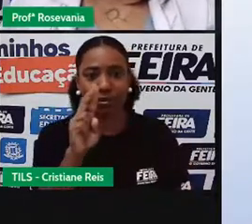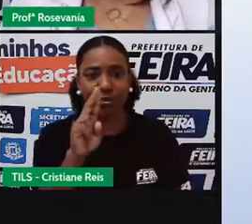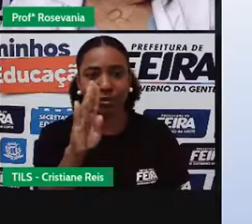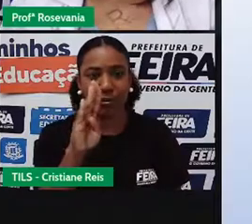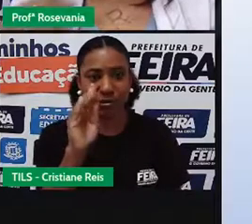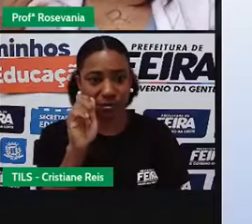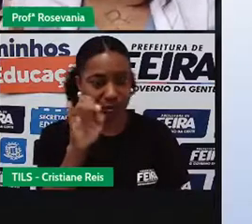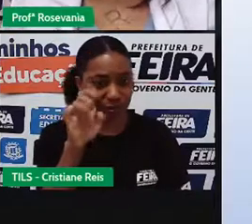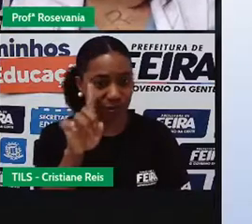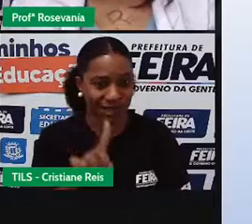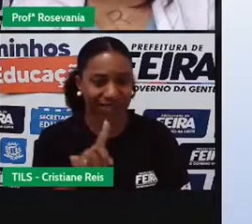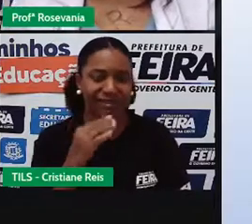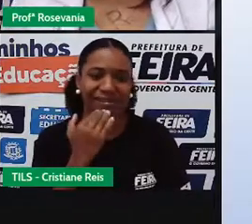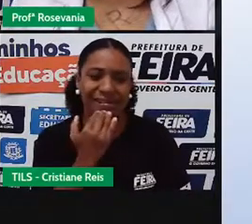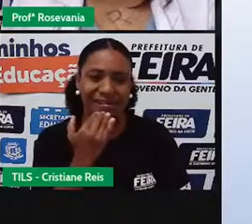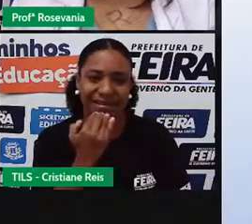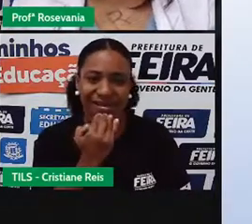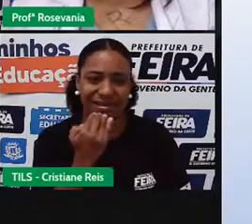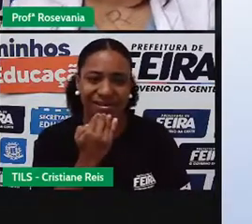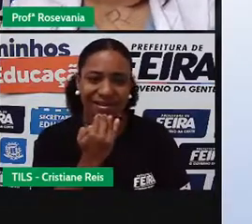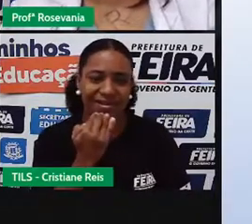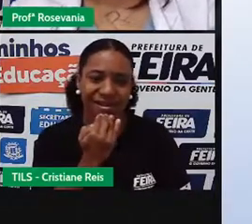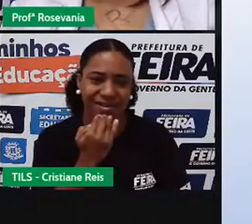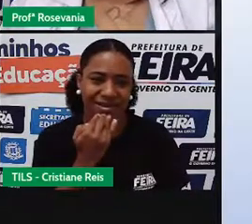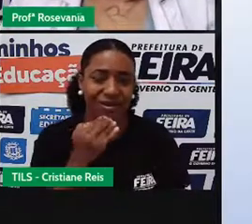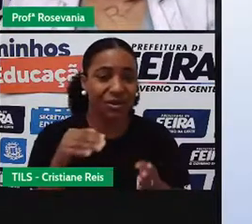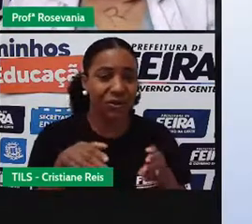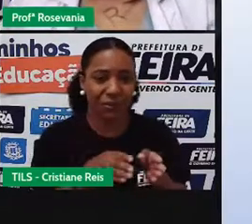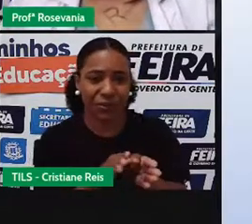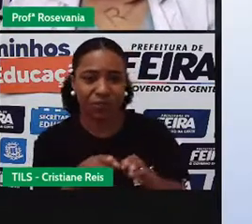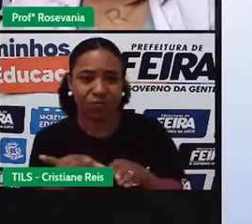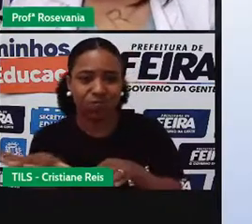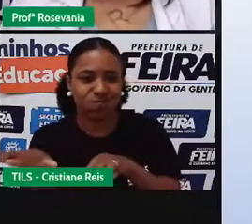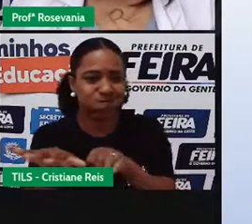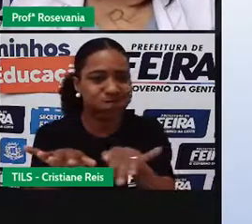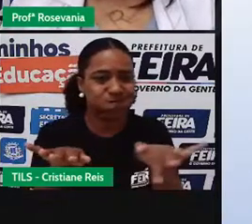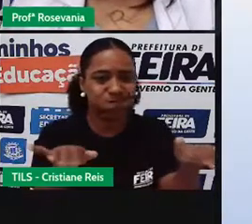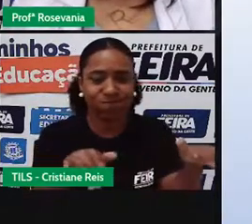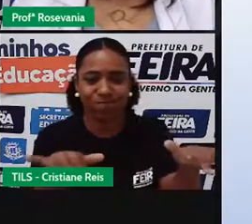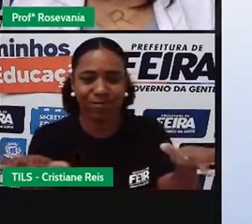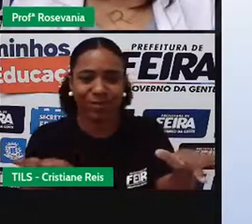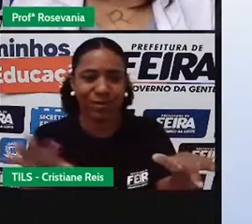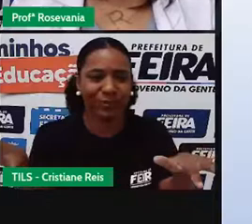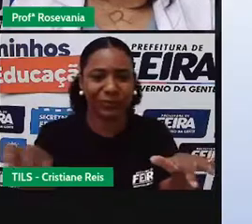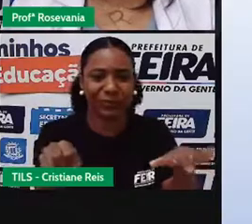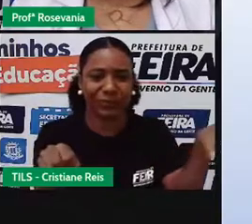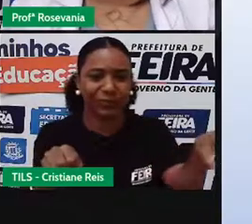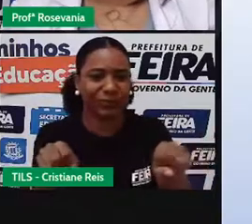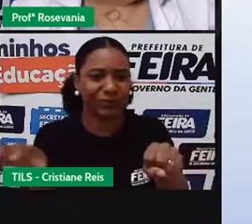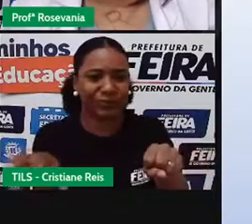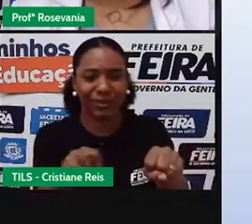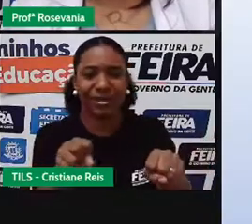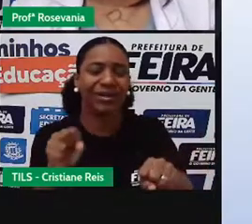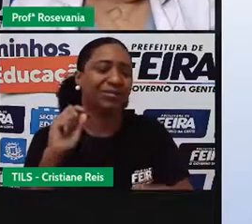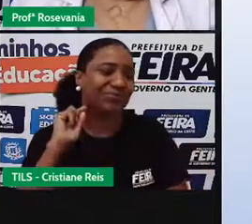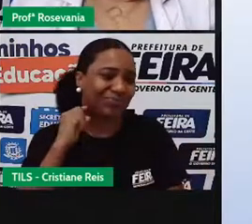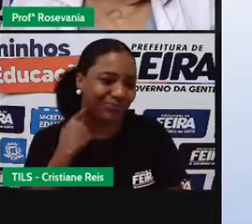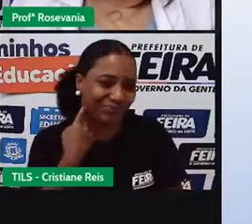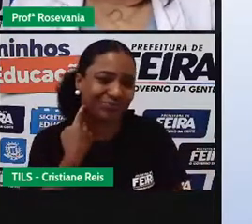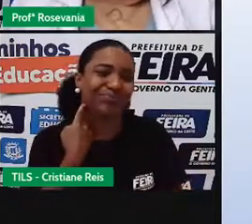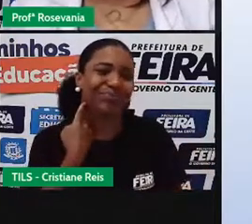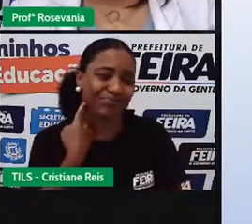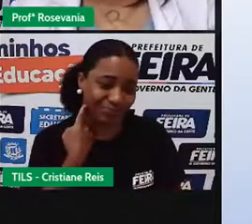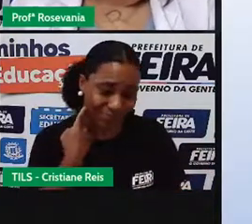vai, que passa, né, por outras cidades e automaticamente todas as cidades que ele passa,